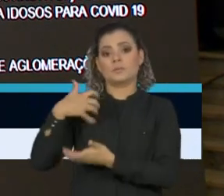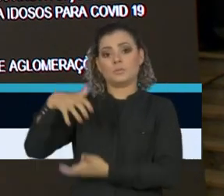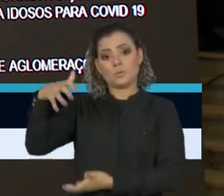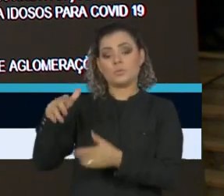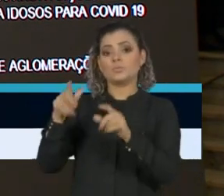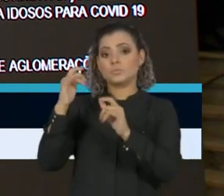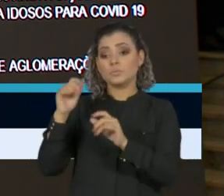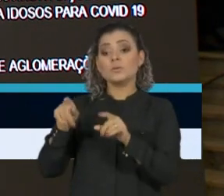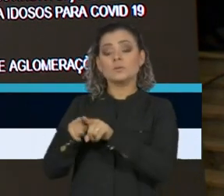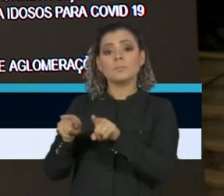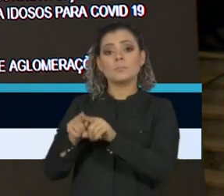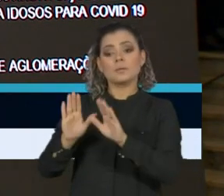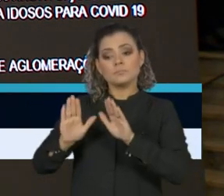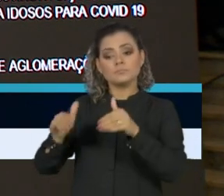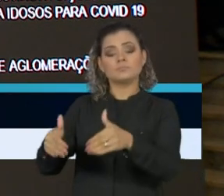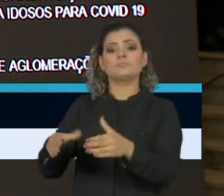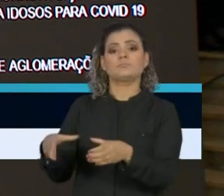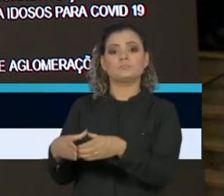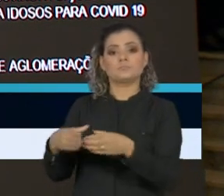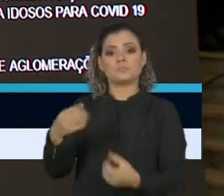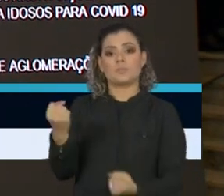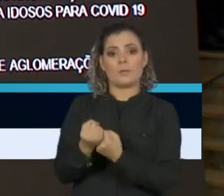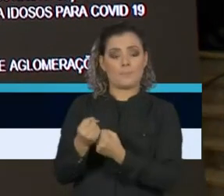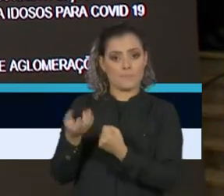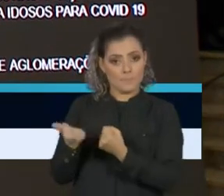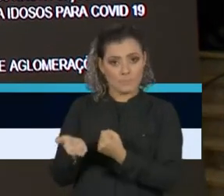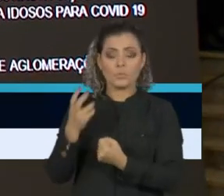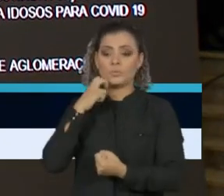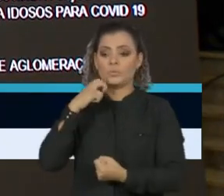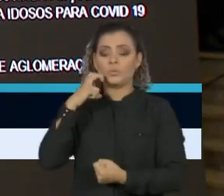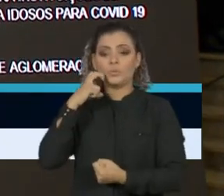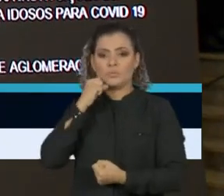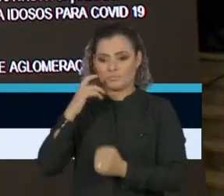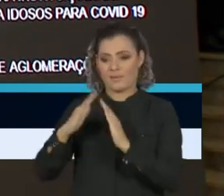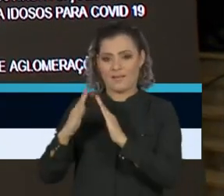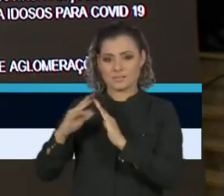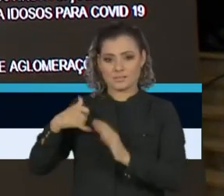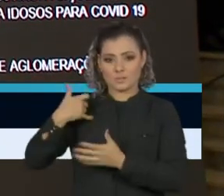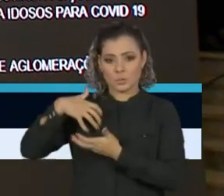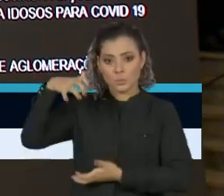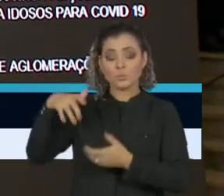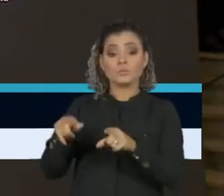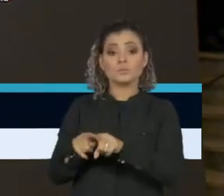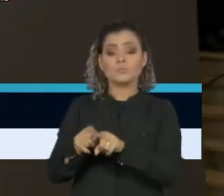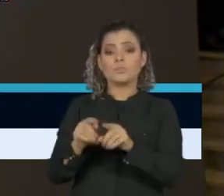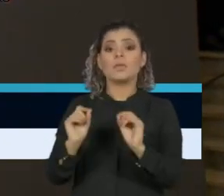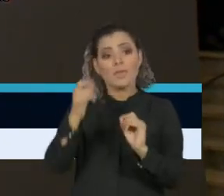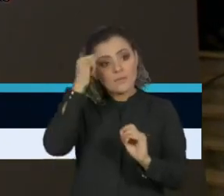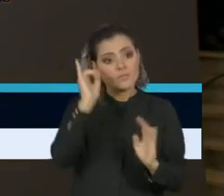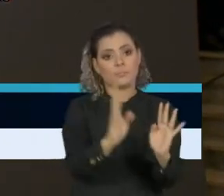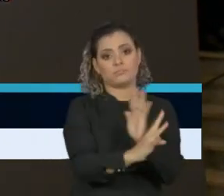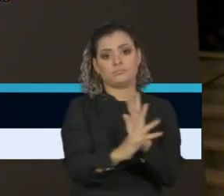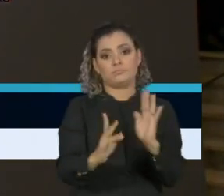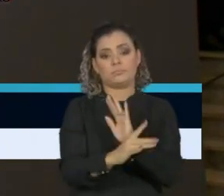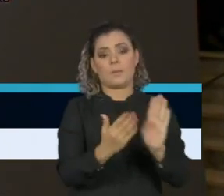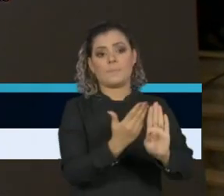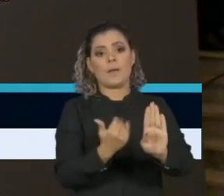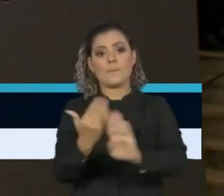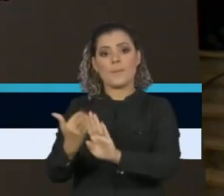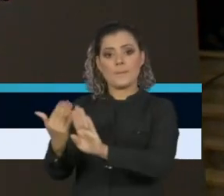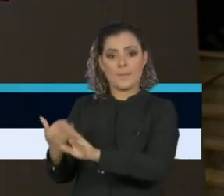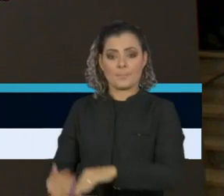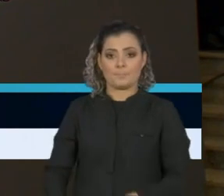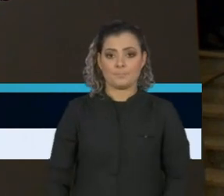além do georreferenciamento de apoio a monitoramento de aglomerações e graus de isolamento.